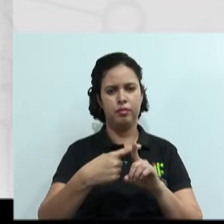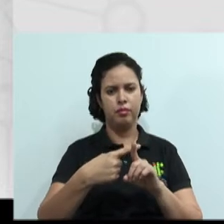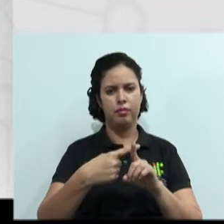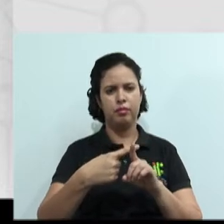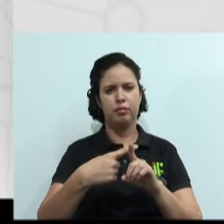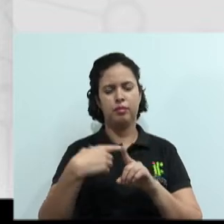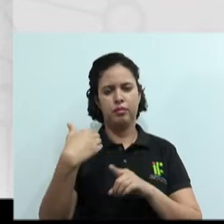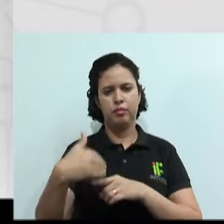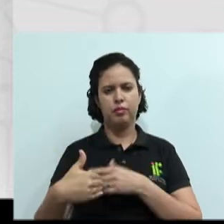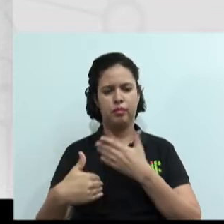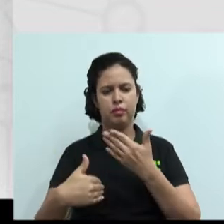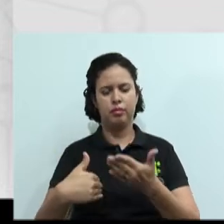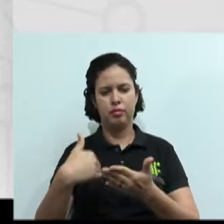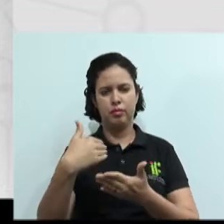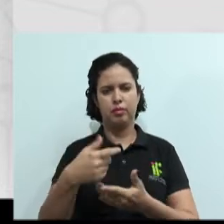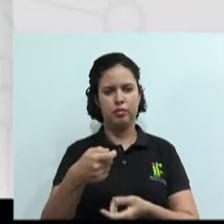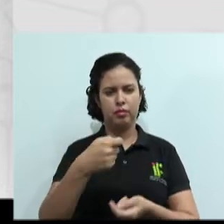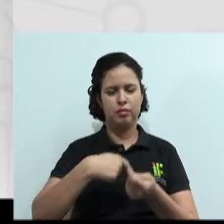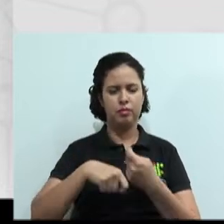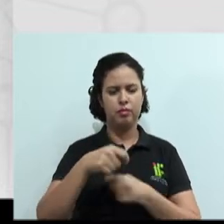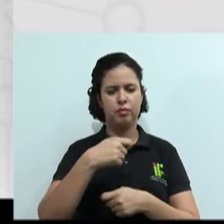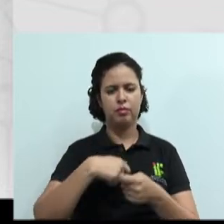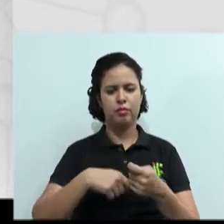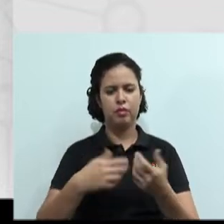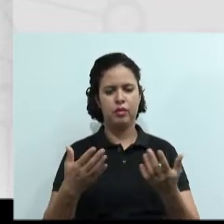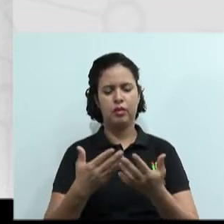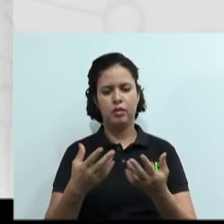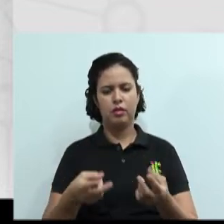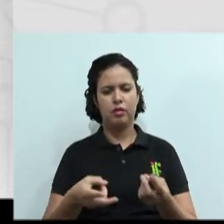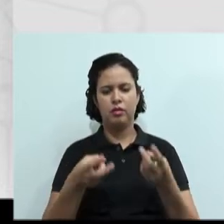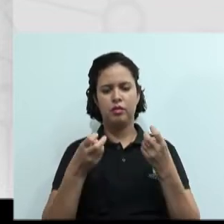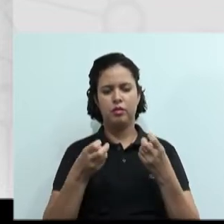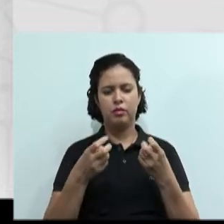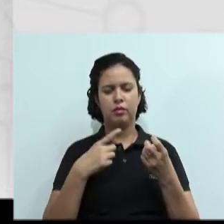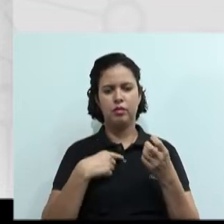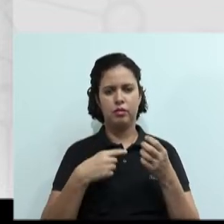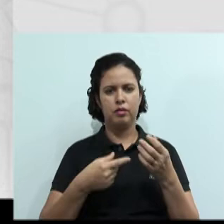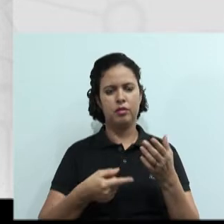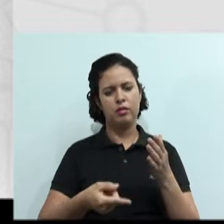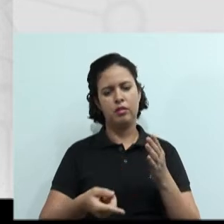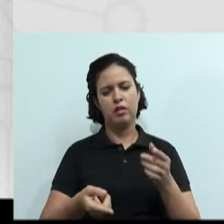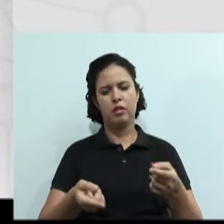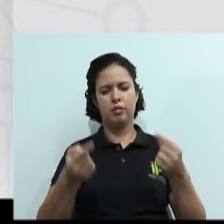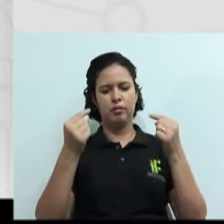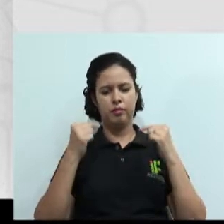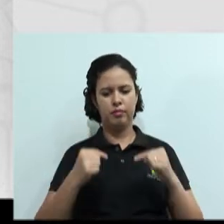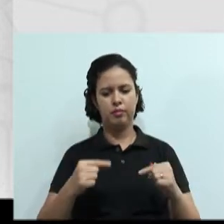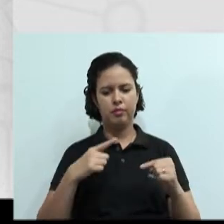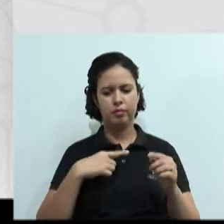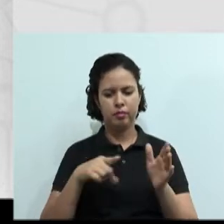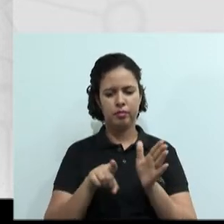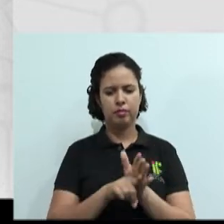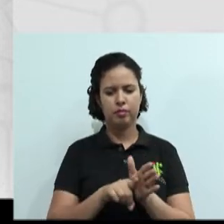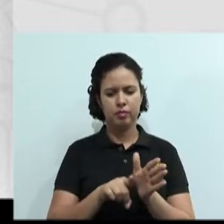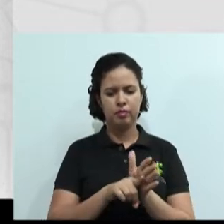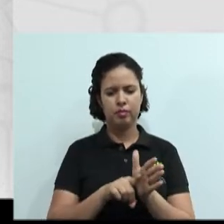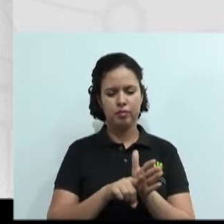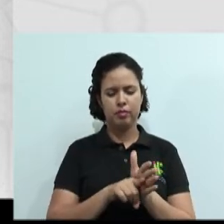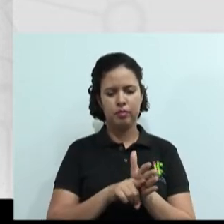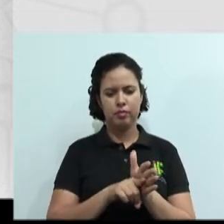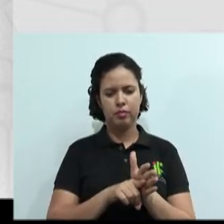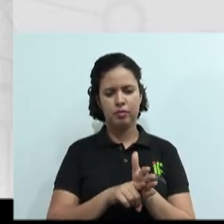processo da sua negociação. Agora perceba que abaixo nós temos um sinal de negativo e nós temos aí o conflito